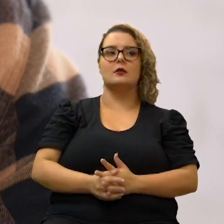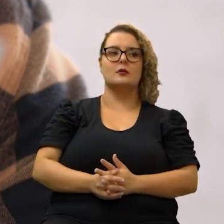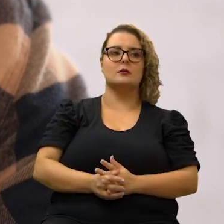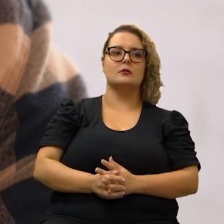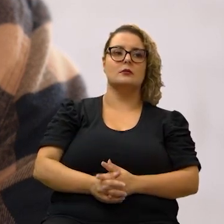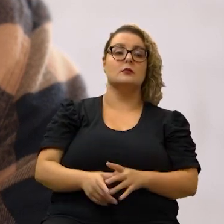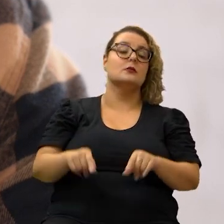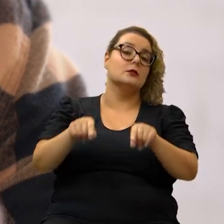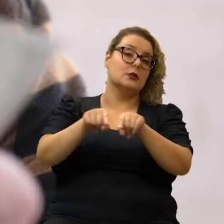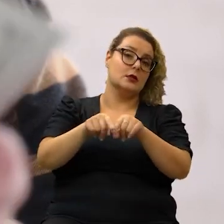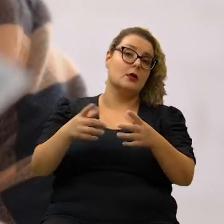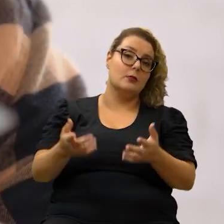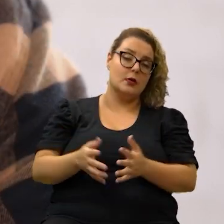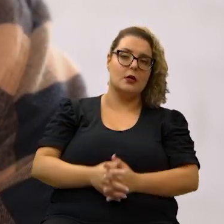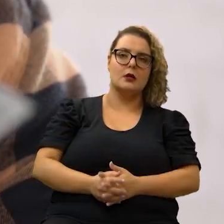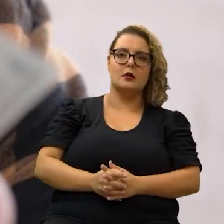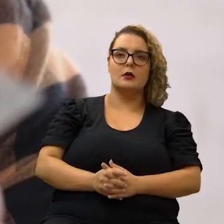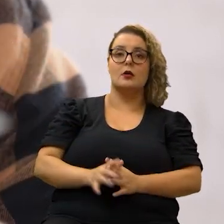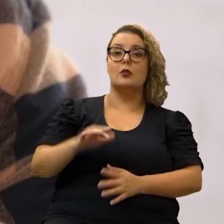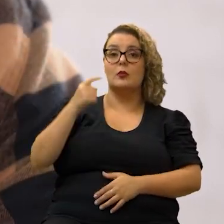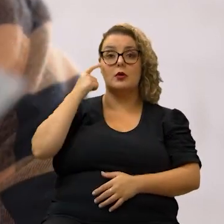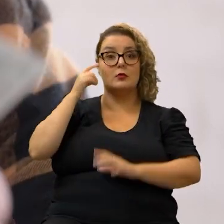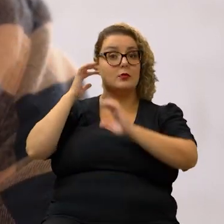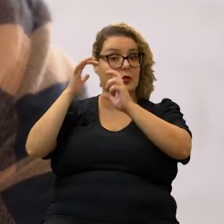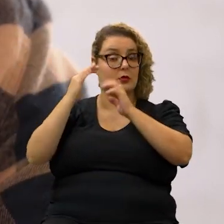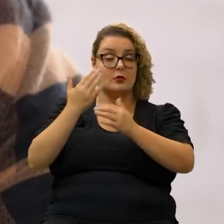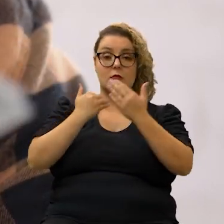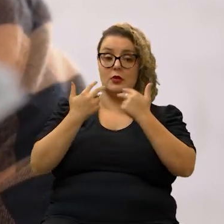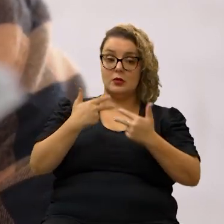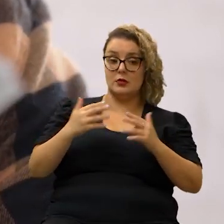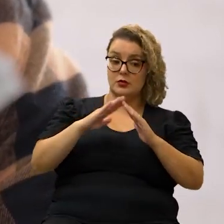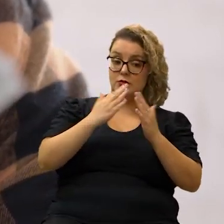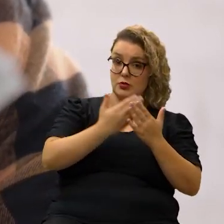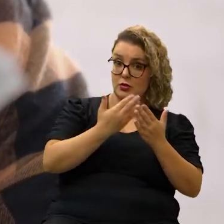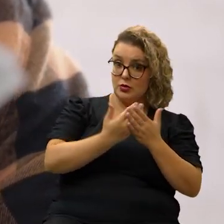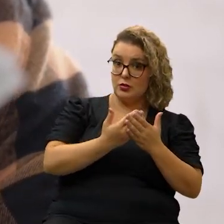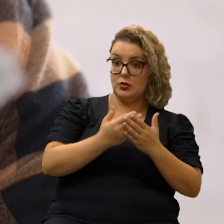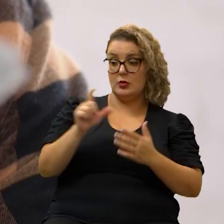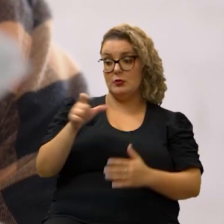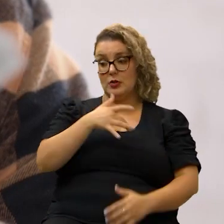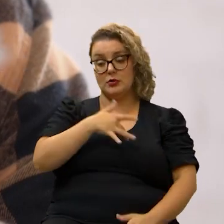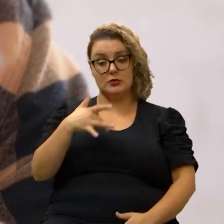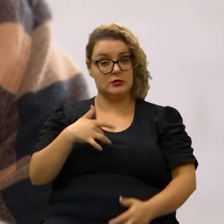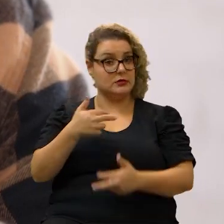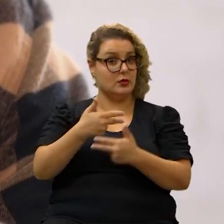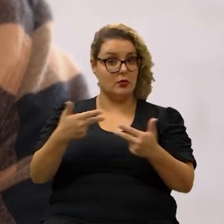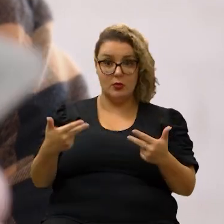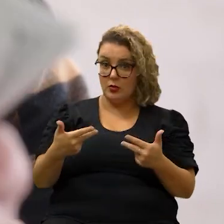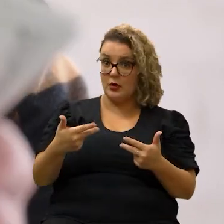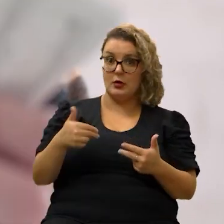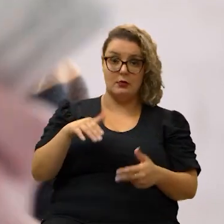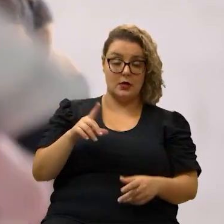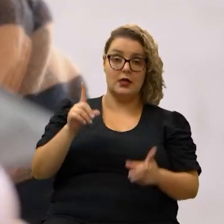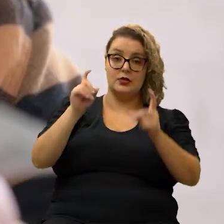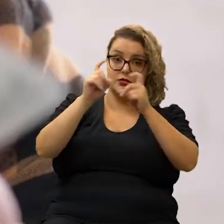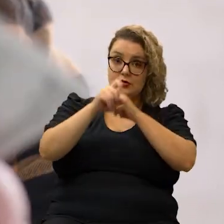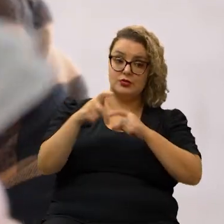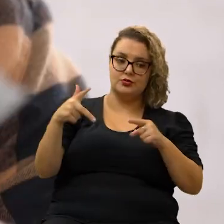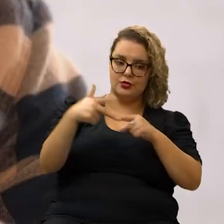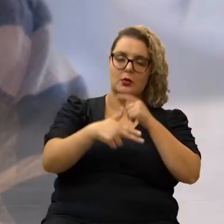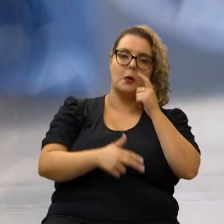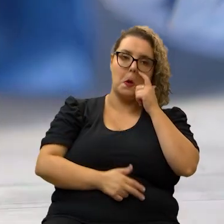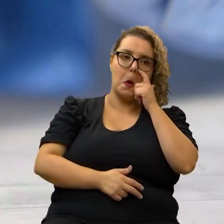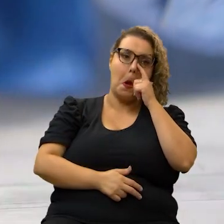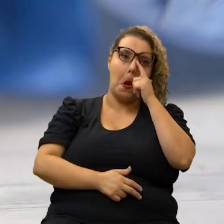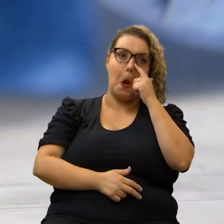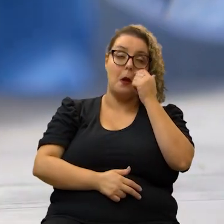por outro lado quando eu penso em alimentação quando eu penso em escola quando eu penso em plano de saúde são coisas que é muito mais difícil você cortar